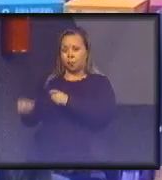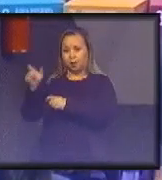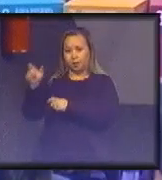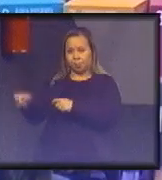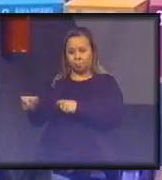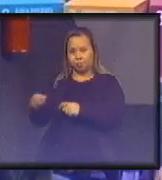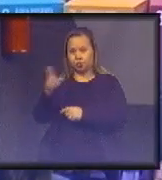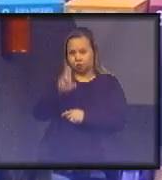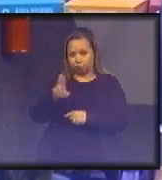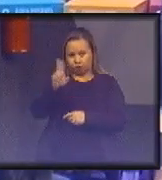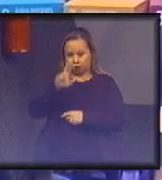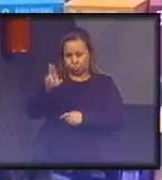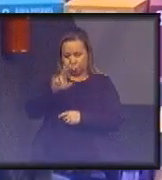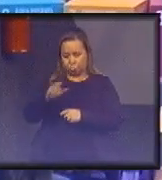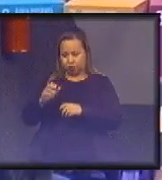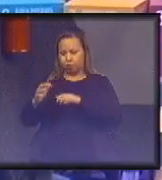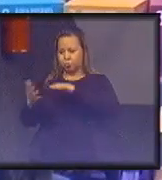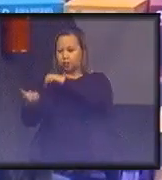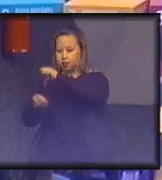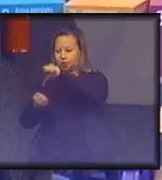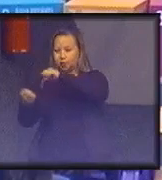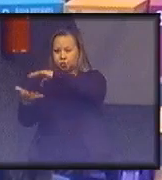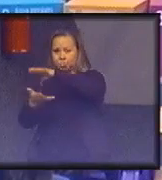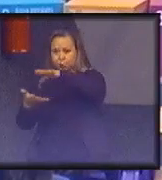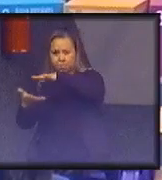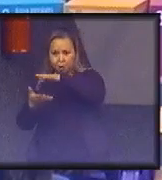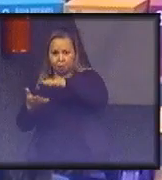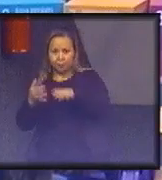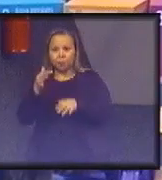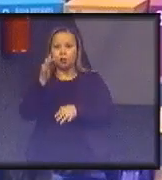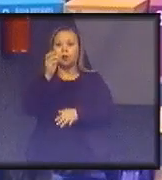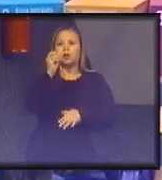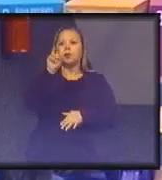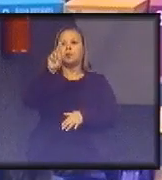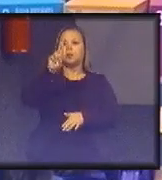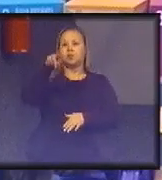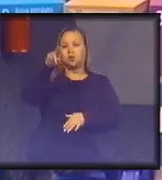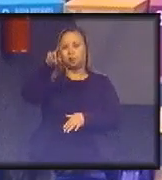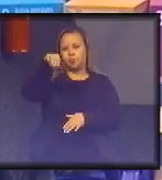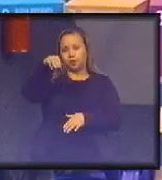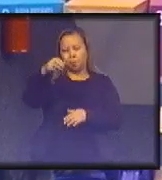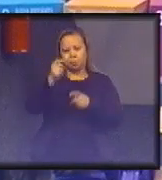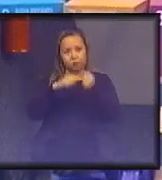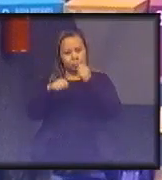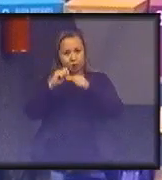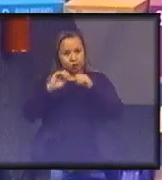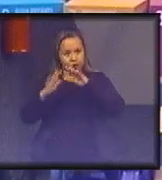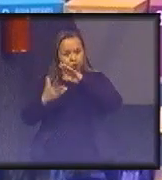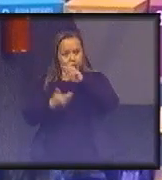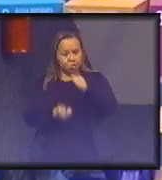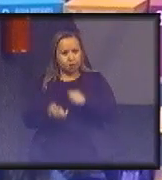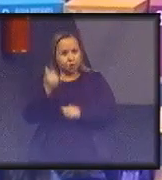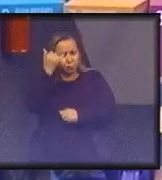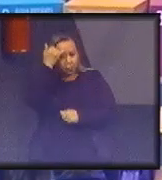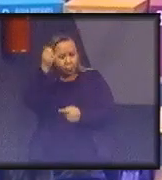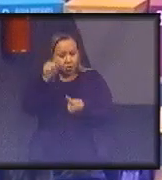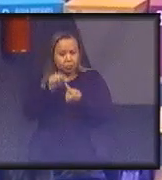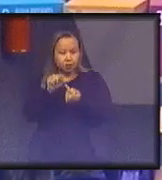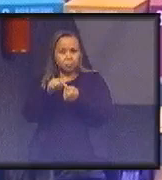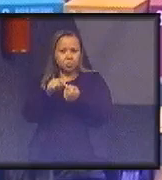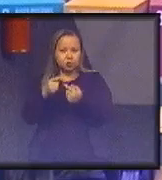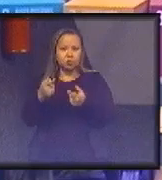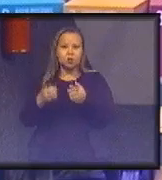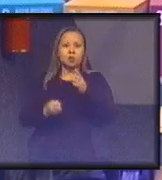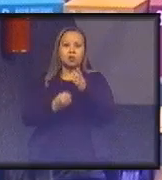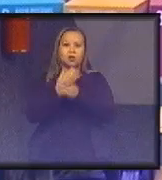Sustentável do Fórum Econômico Mundial. E foi idealizador e um dos fundadores do Instituto